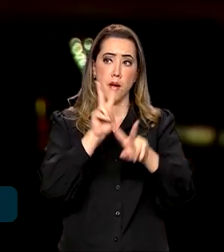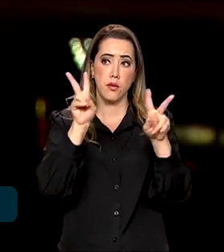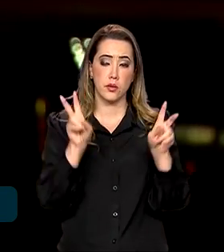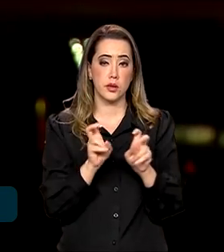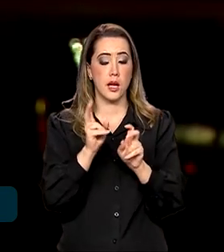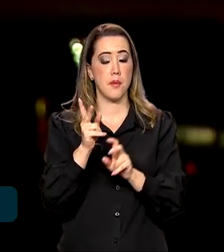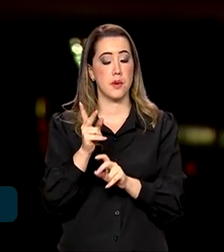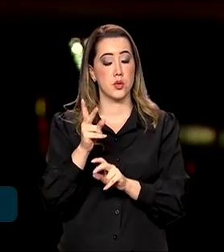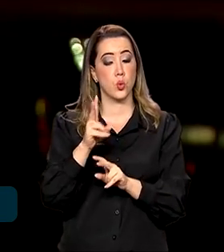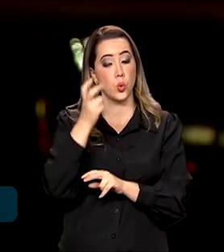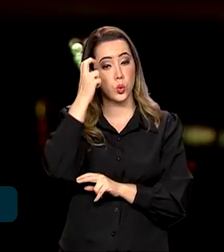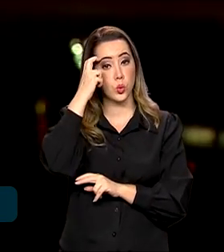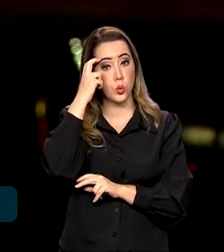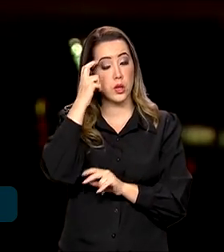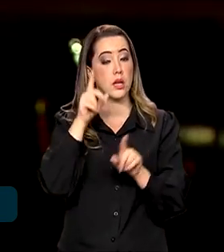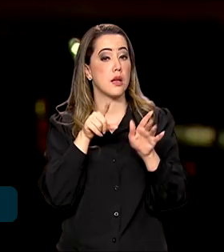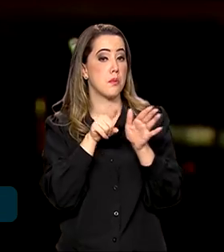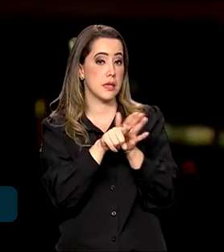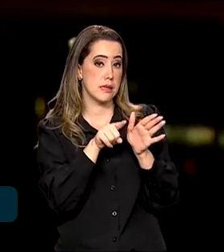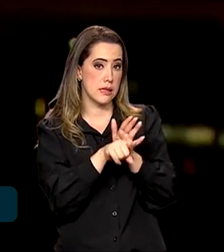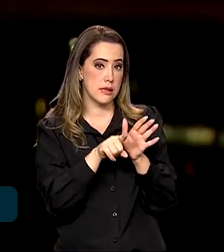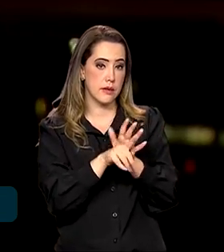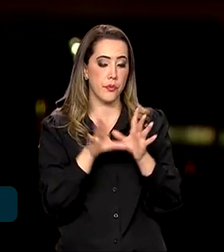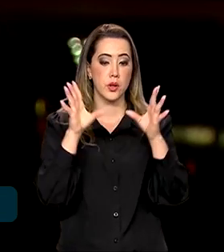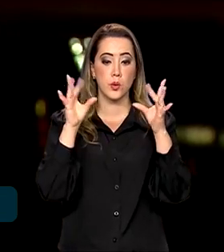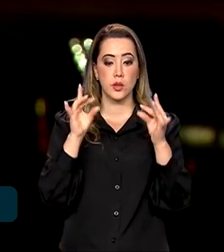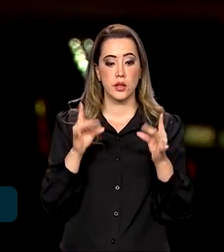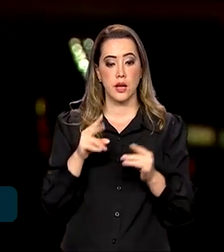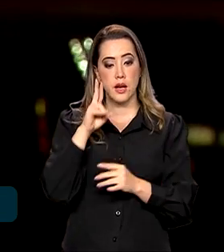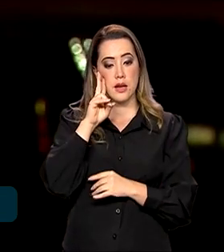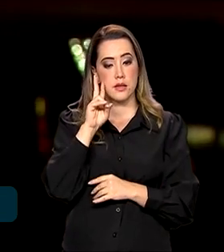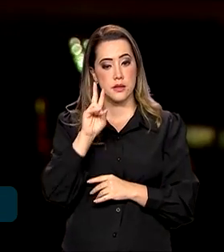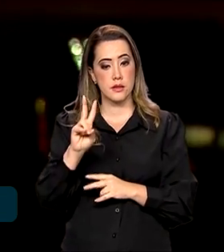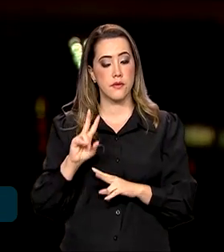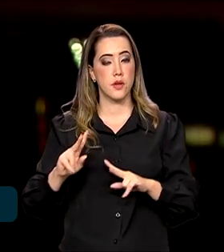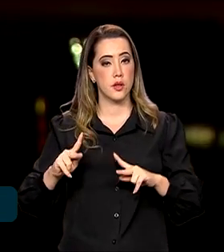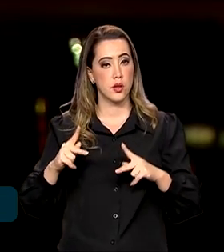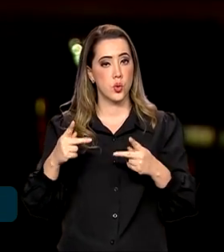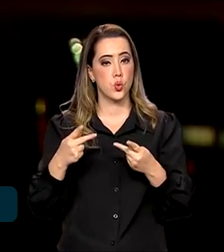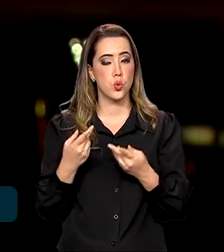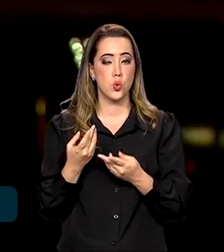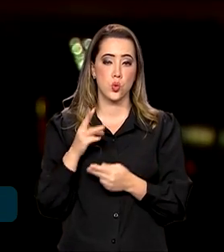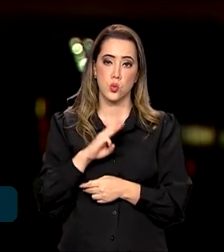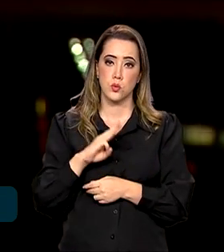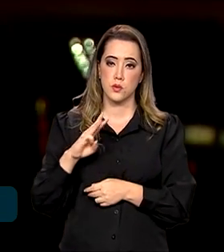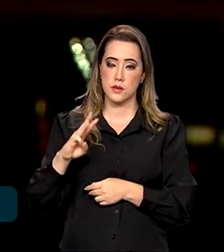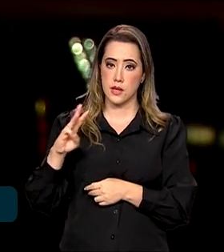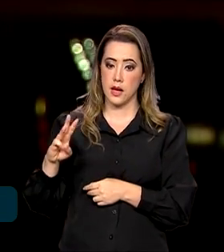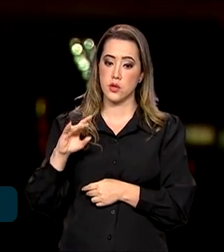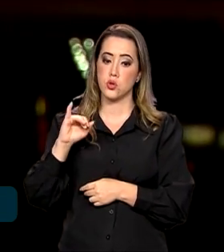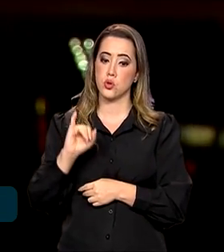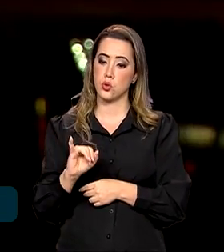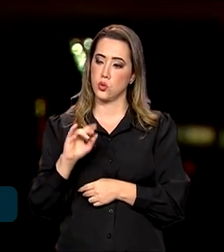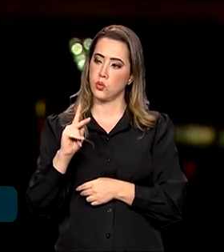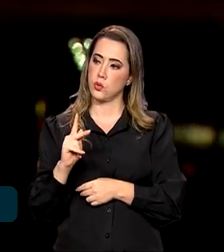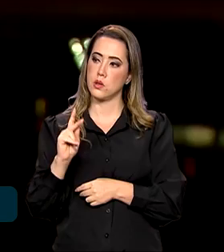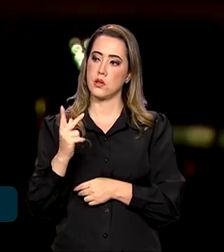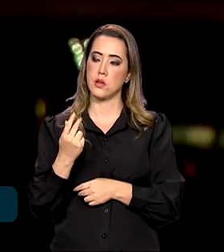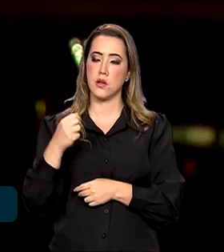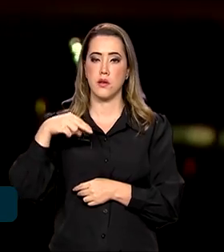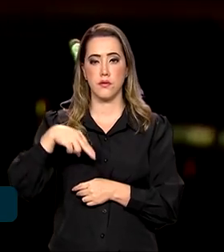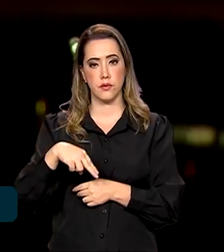à pesquisa. E olha só, todas as informações estão disponíveis na página do IPHAN na internet. Vamos ver agora na